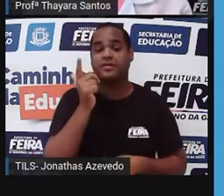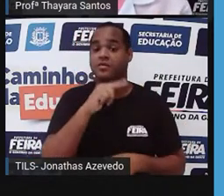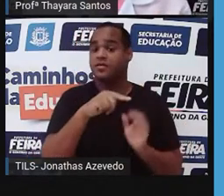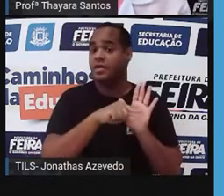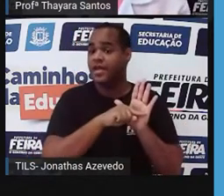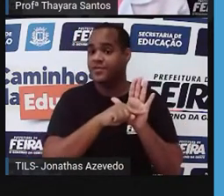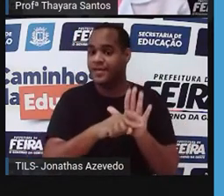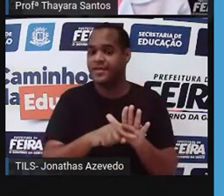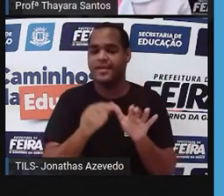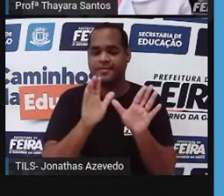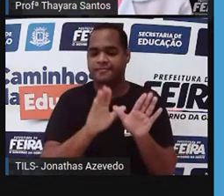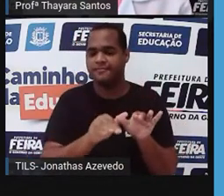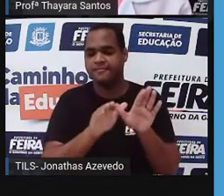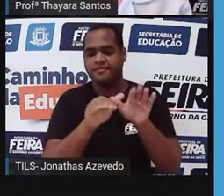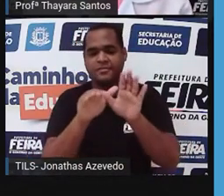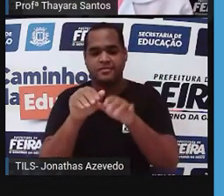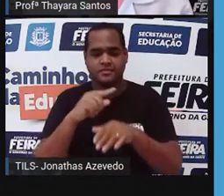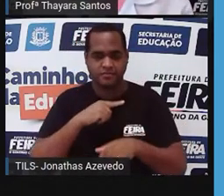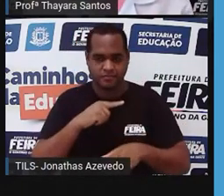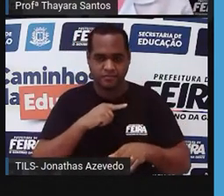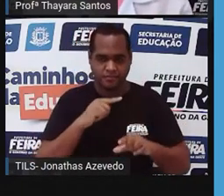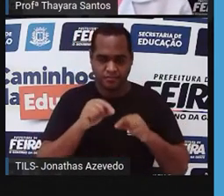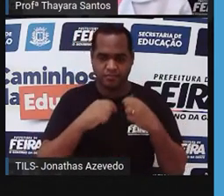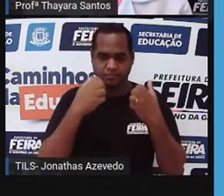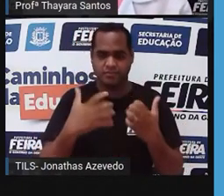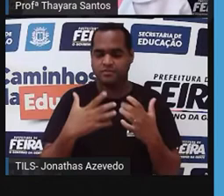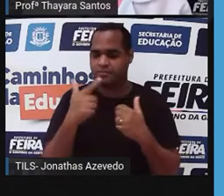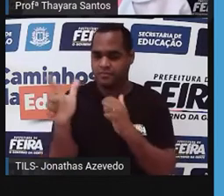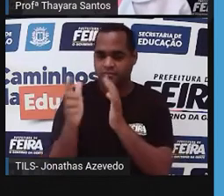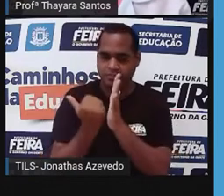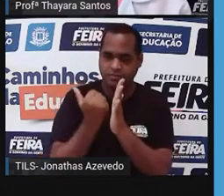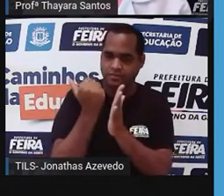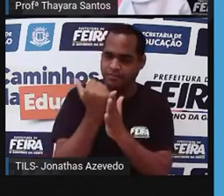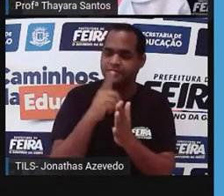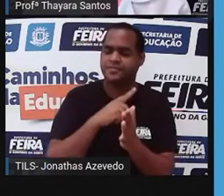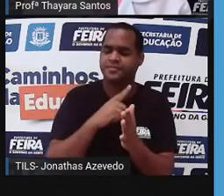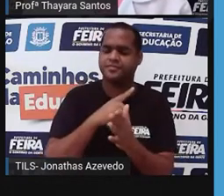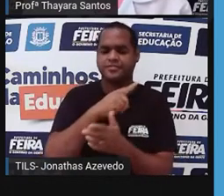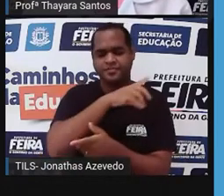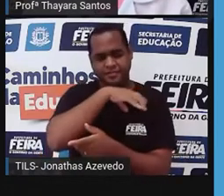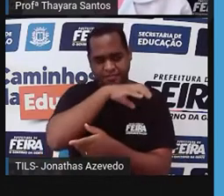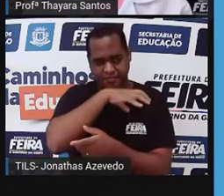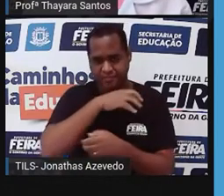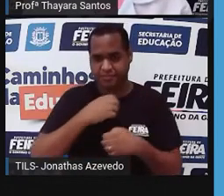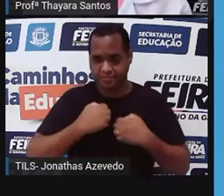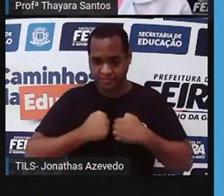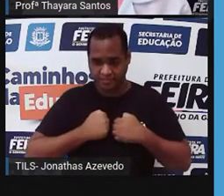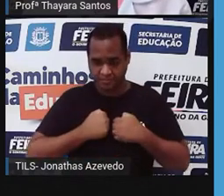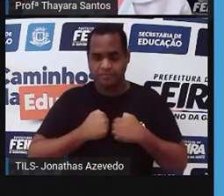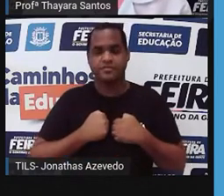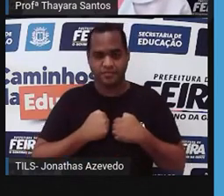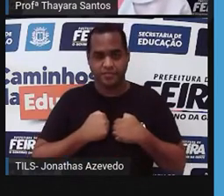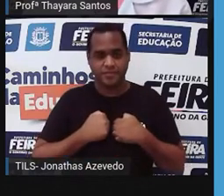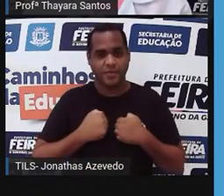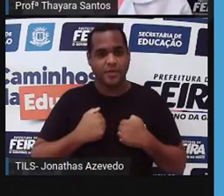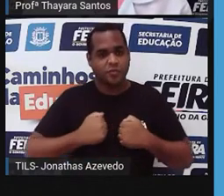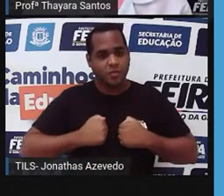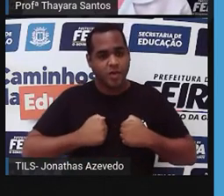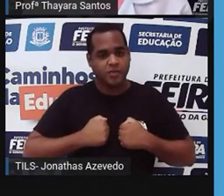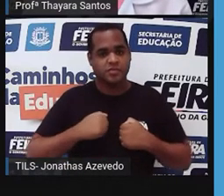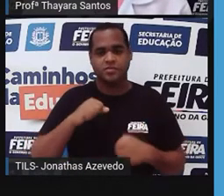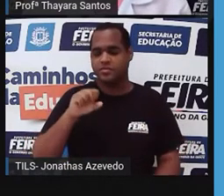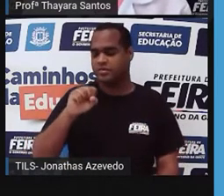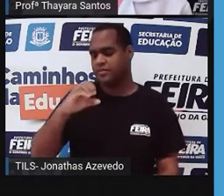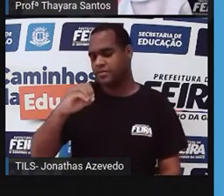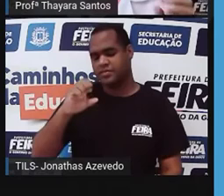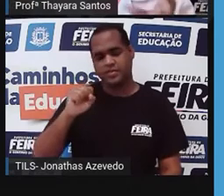ela a voar. Além disso, esses animais apresentam pulmões com sacos aéreos. O que é isso? Isso é como se eles tivessem